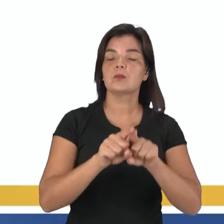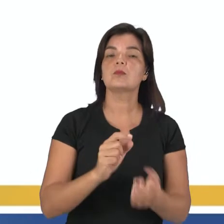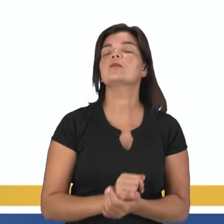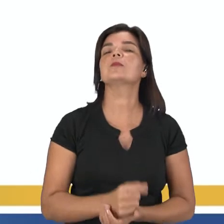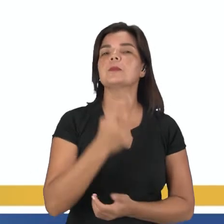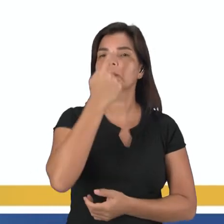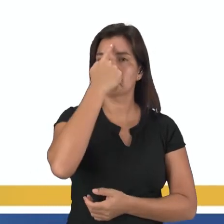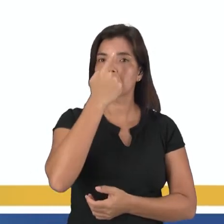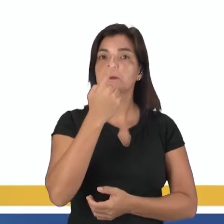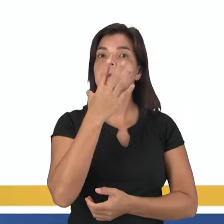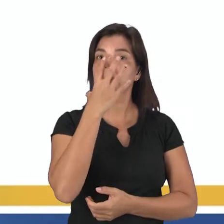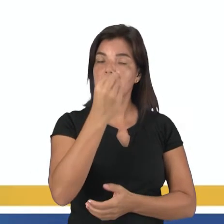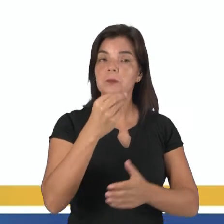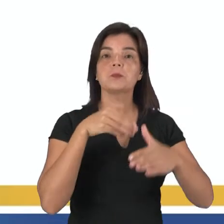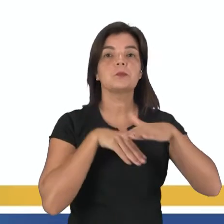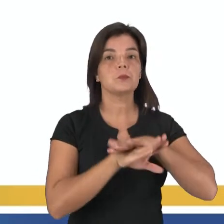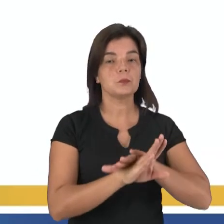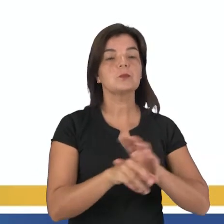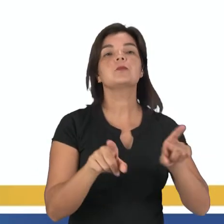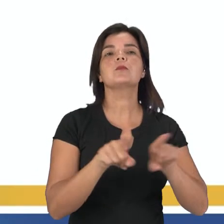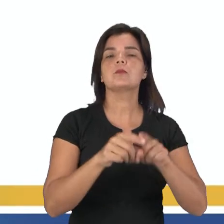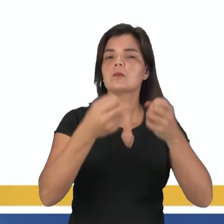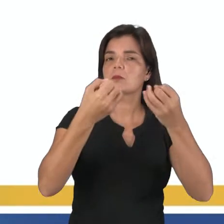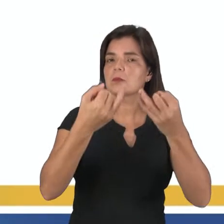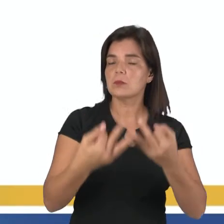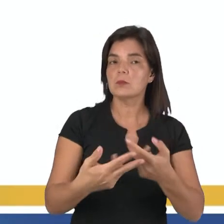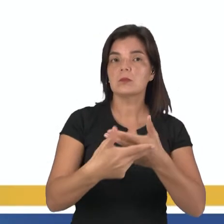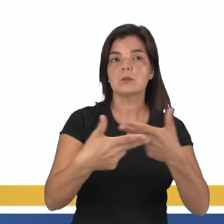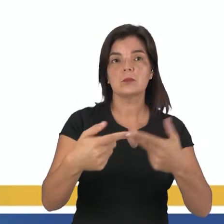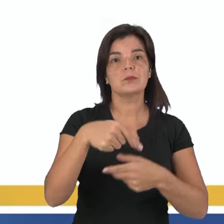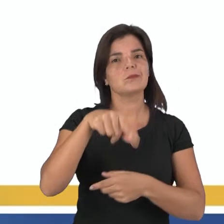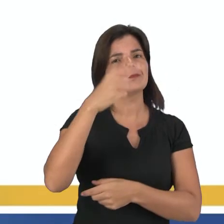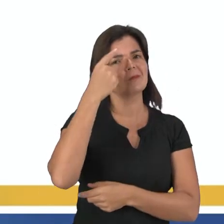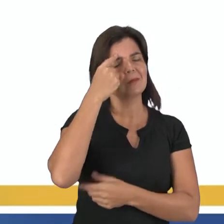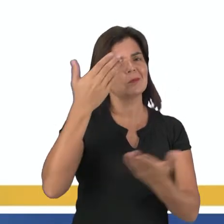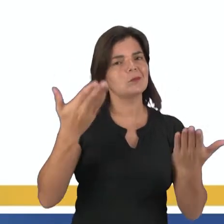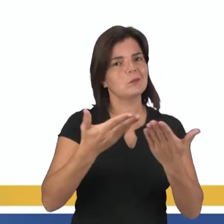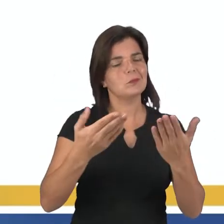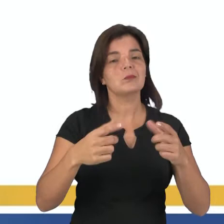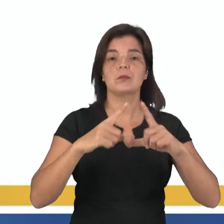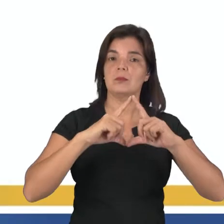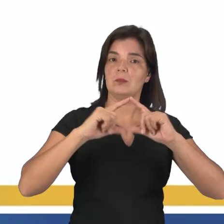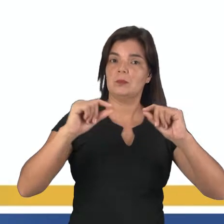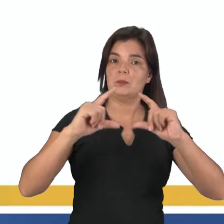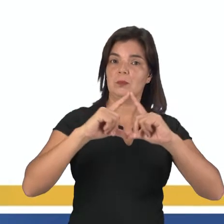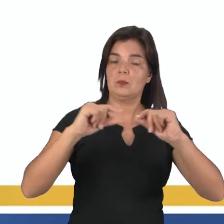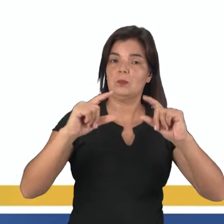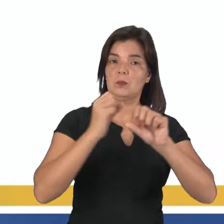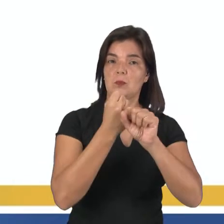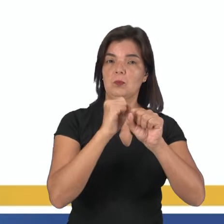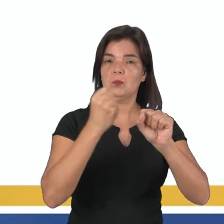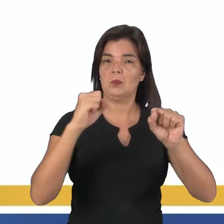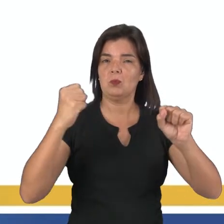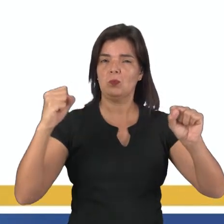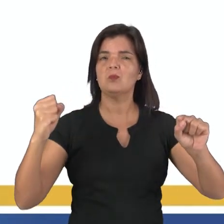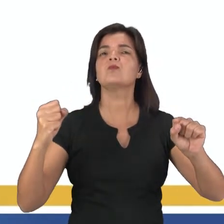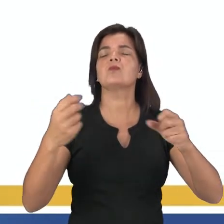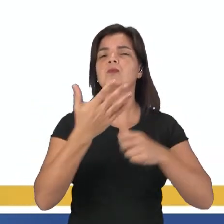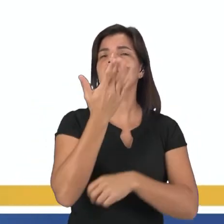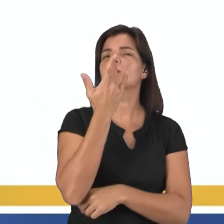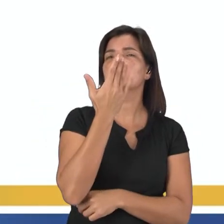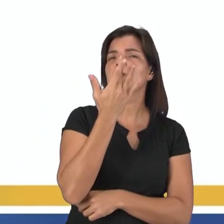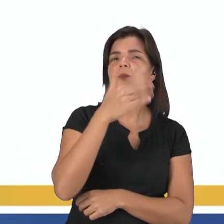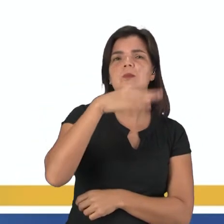arquivo público do Distrito Federal que fala muita coisa. Você imagina hoje Brasília com uma configuração de